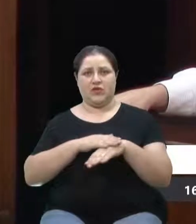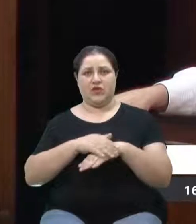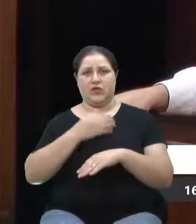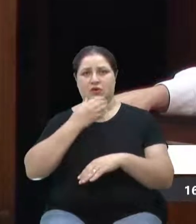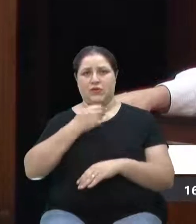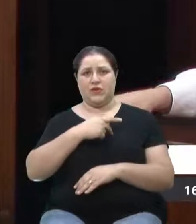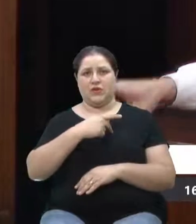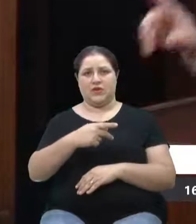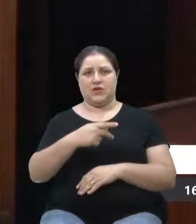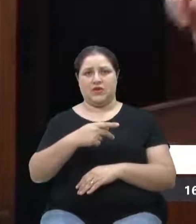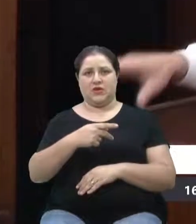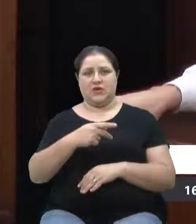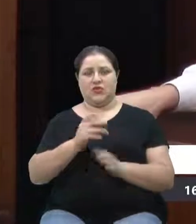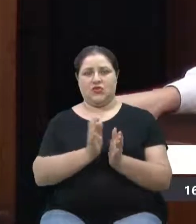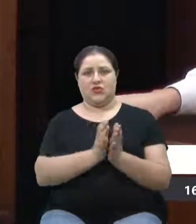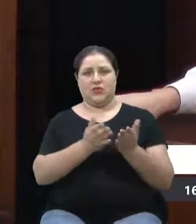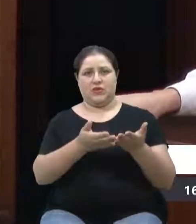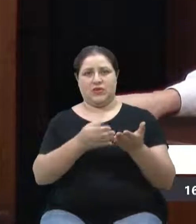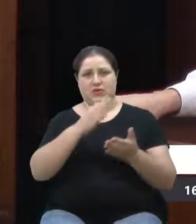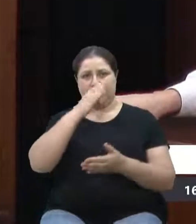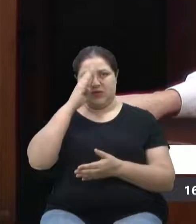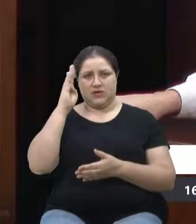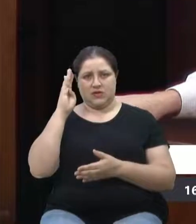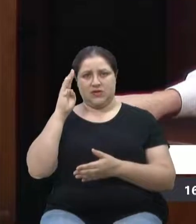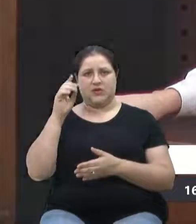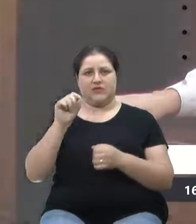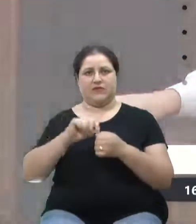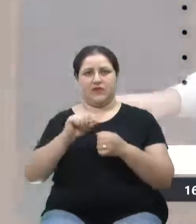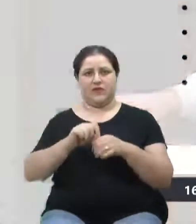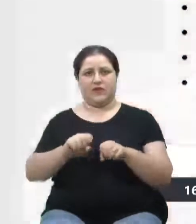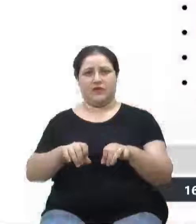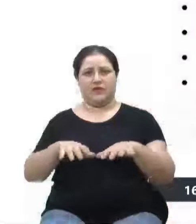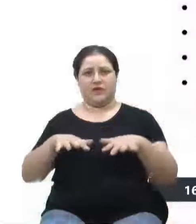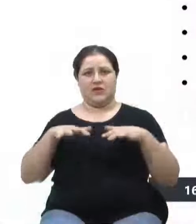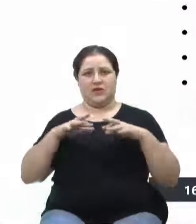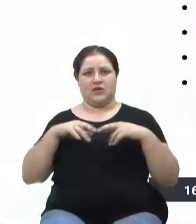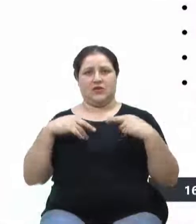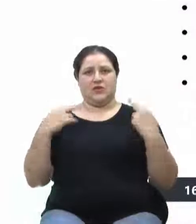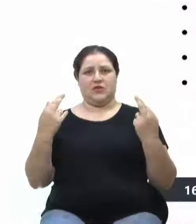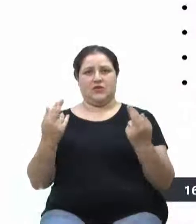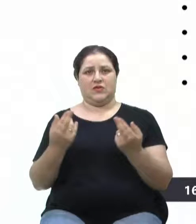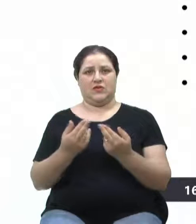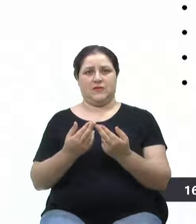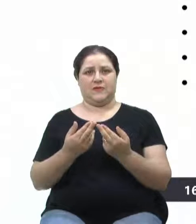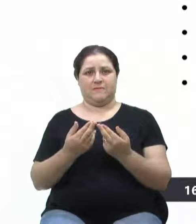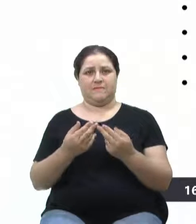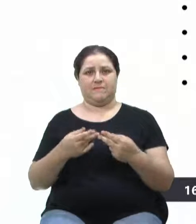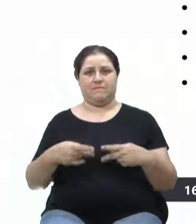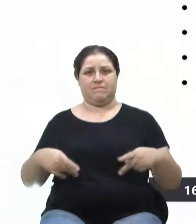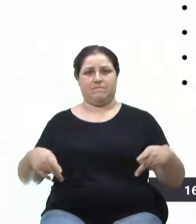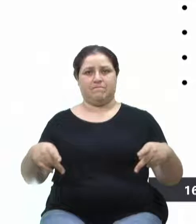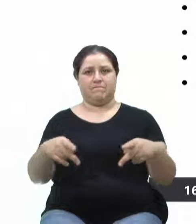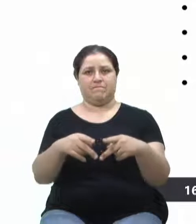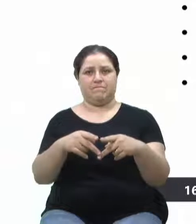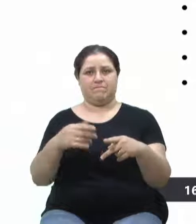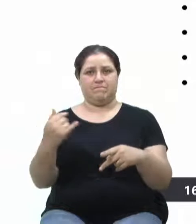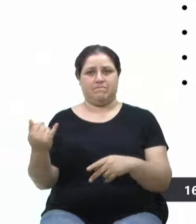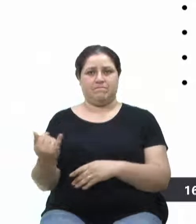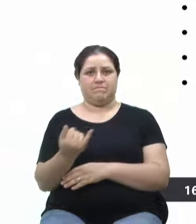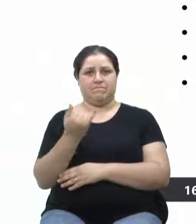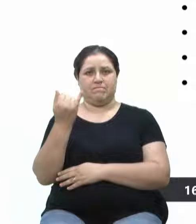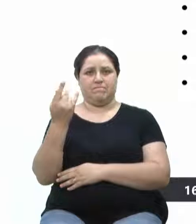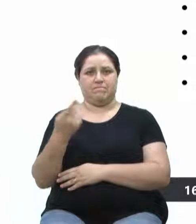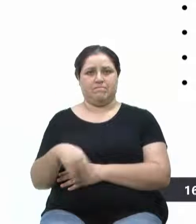Adriano Bressan, que puxe uma audiência pública, que acho que é de extremo importante aqui para a nossa cidade,